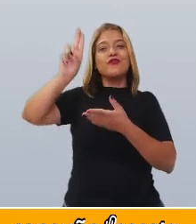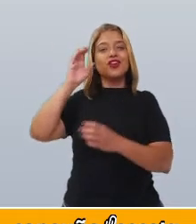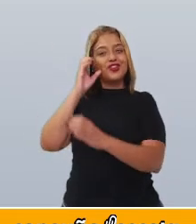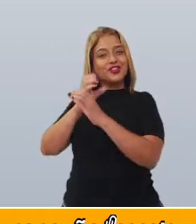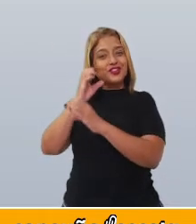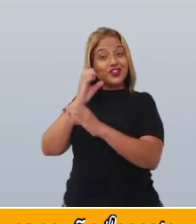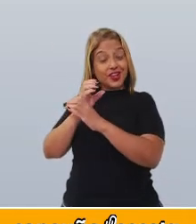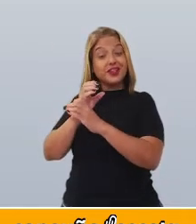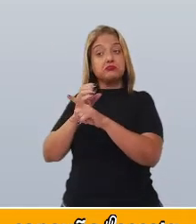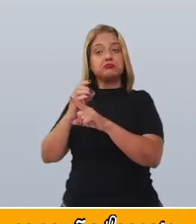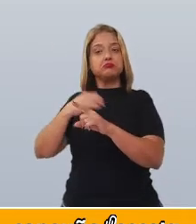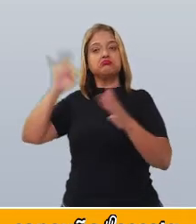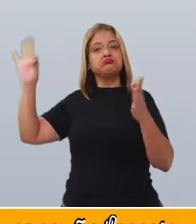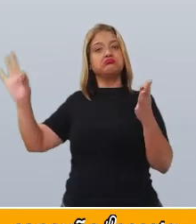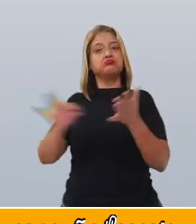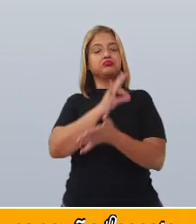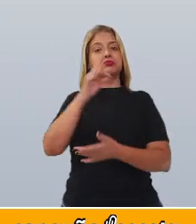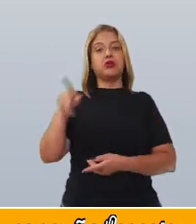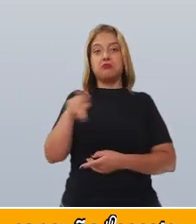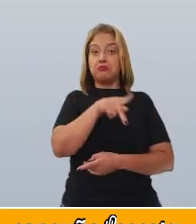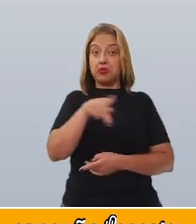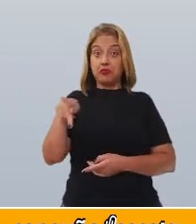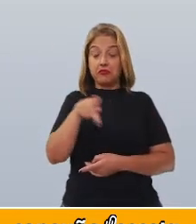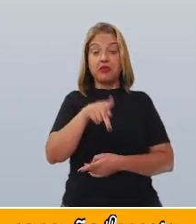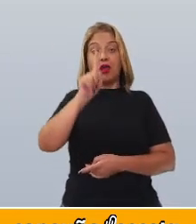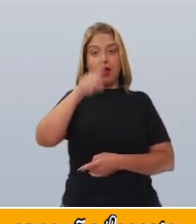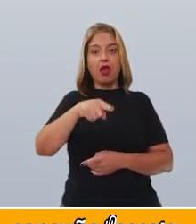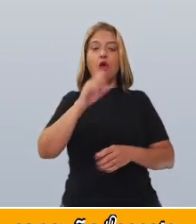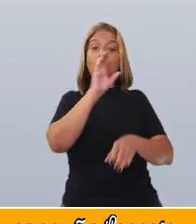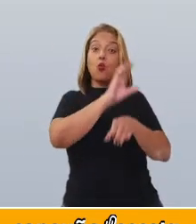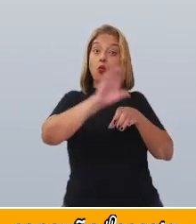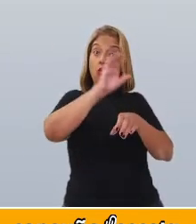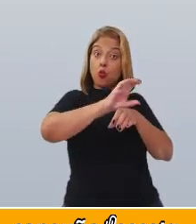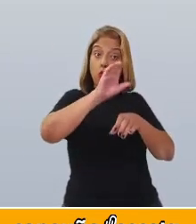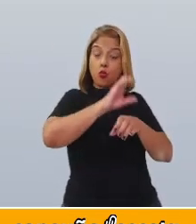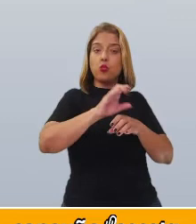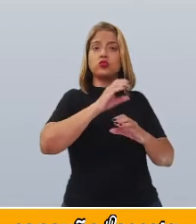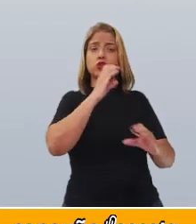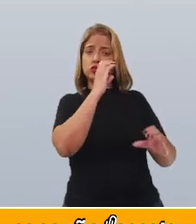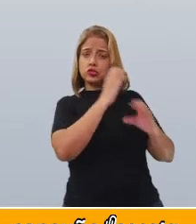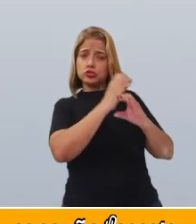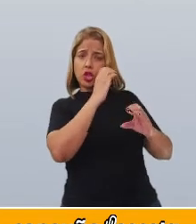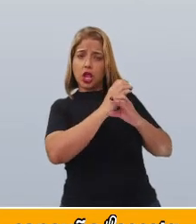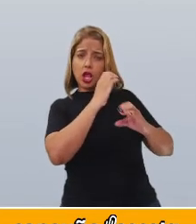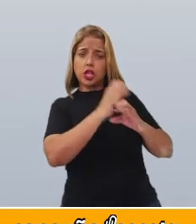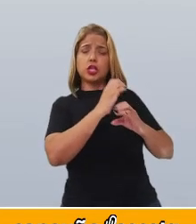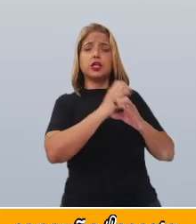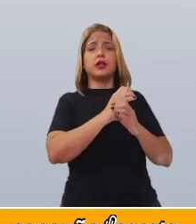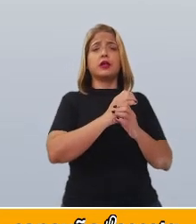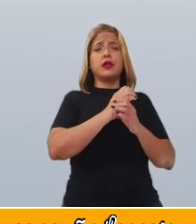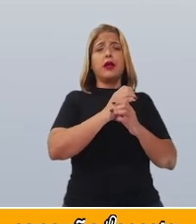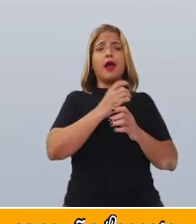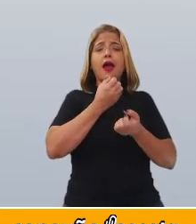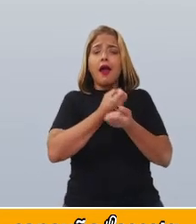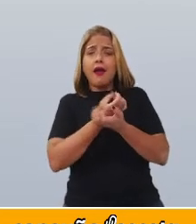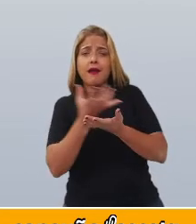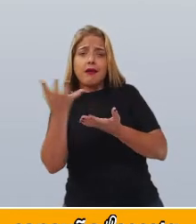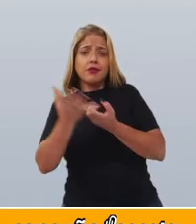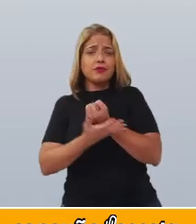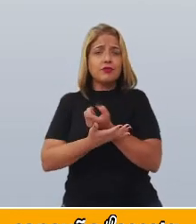então, fui contratado como docente do curso de Engenharia Agrícola e Biológica da Universidade de Bordeaux.